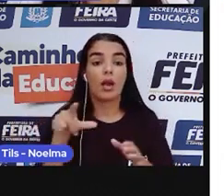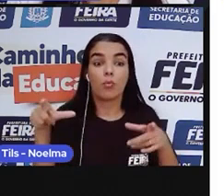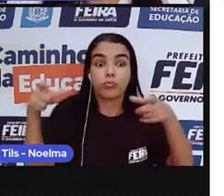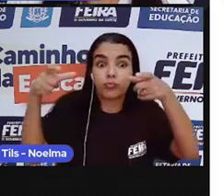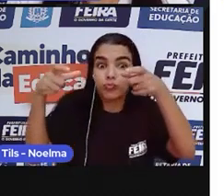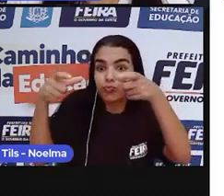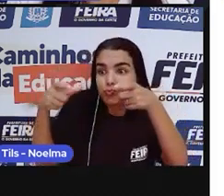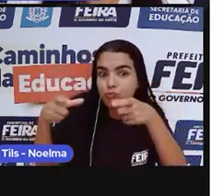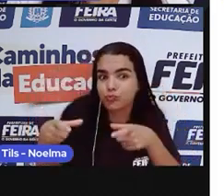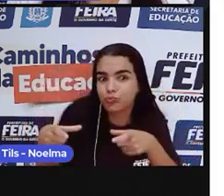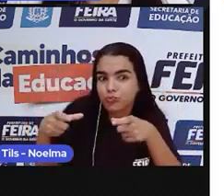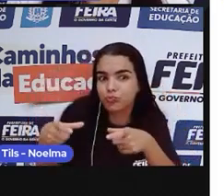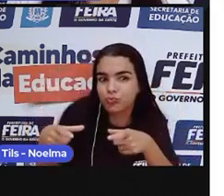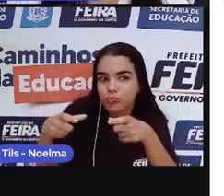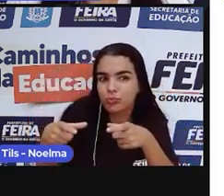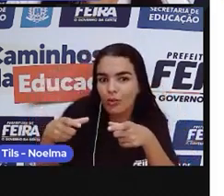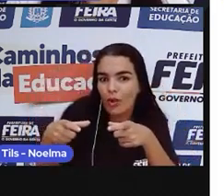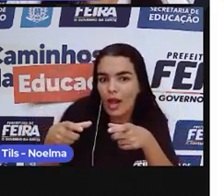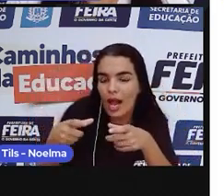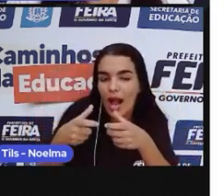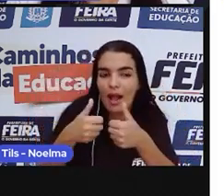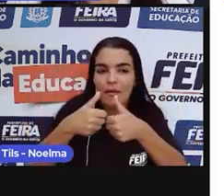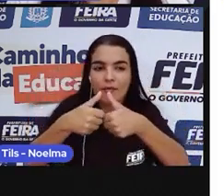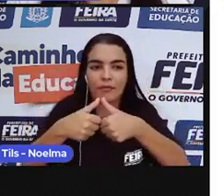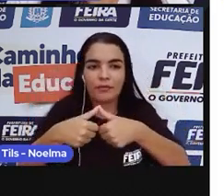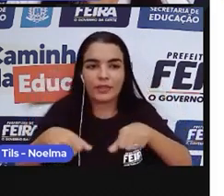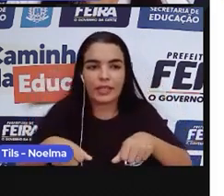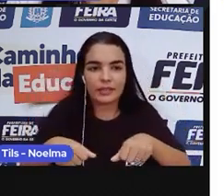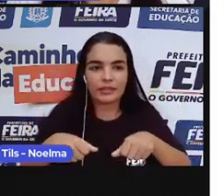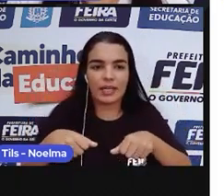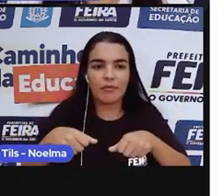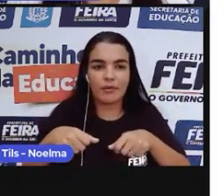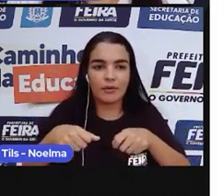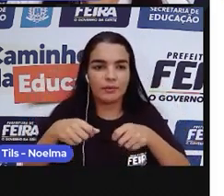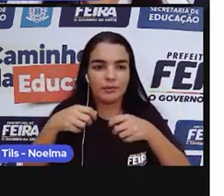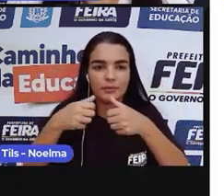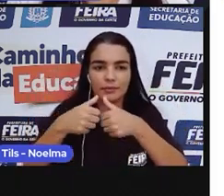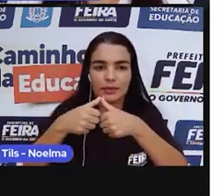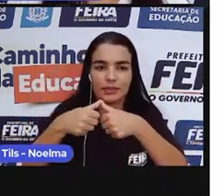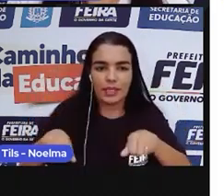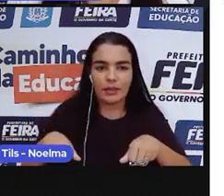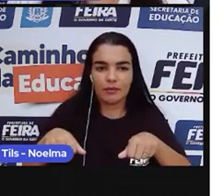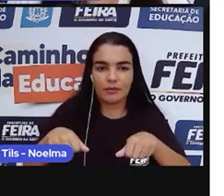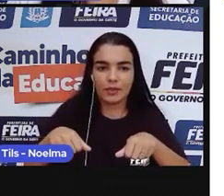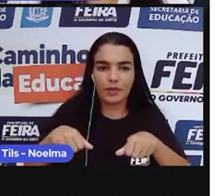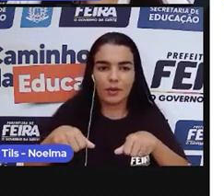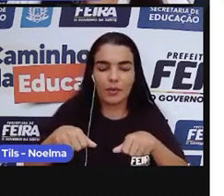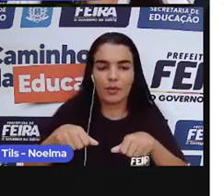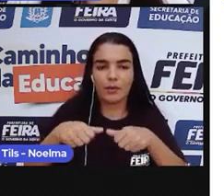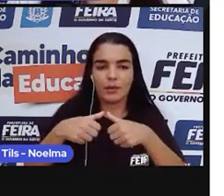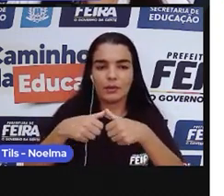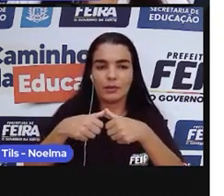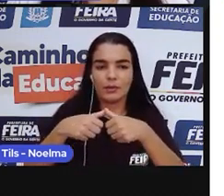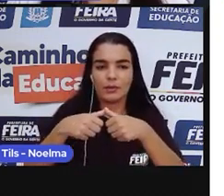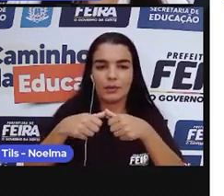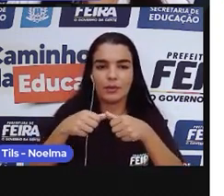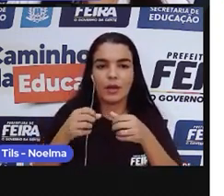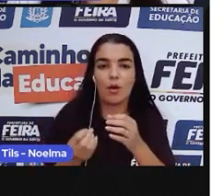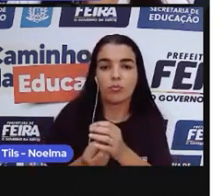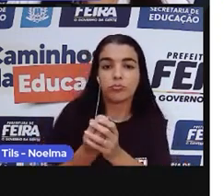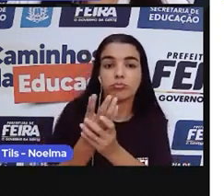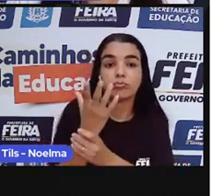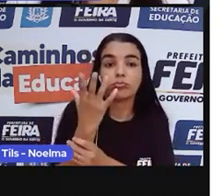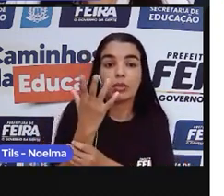ao senhor do engenho, o proprietário dos complexos agroexportadores, o qual